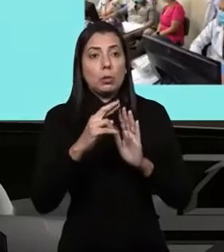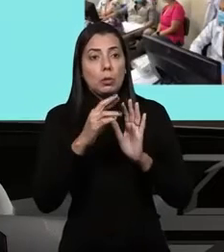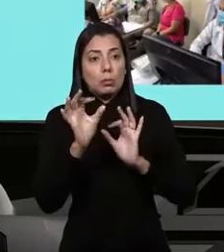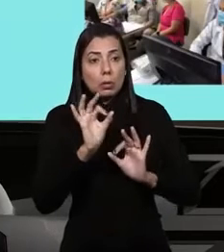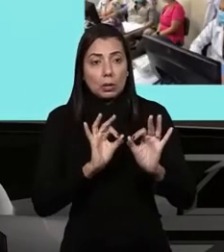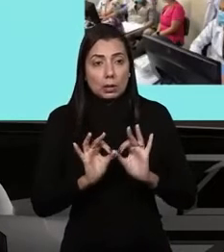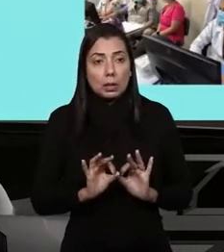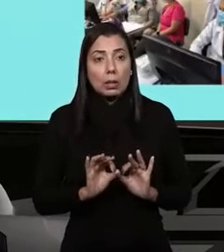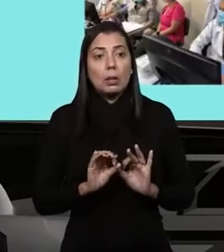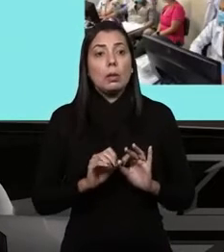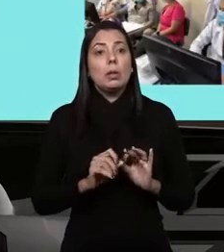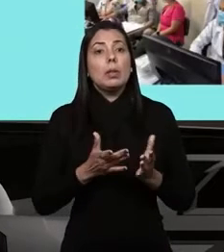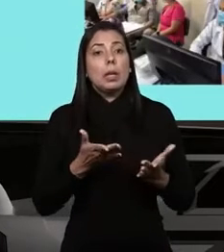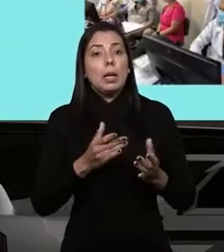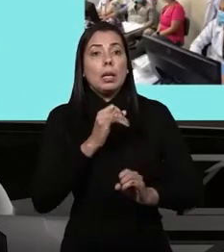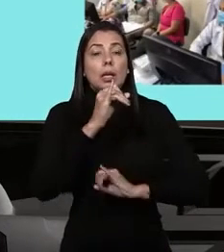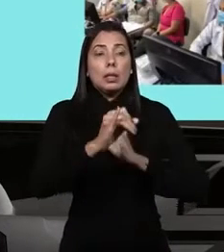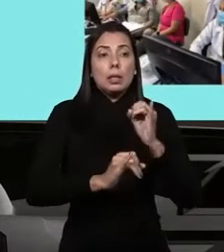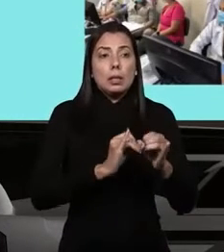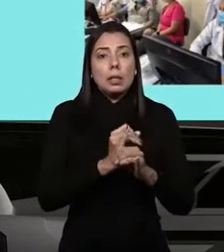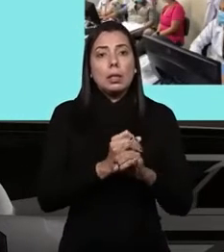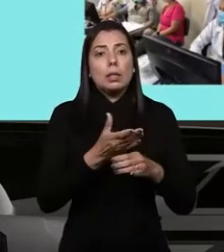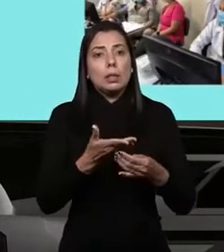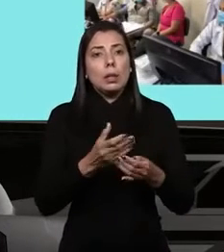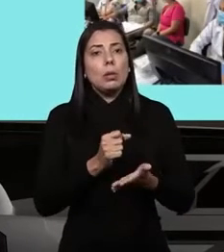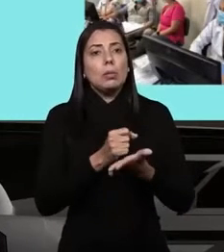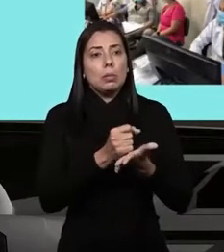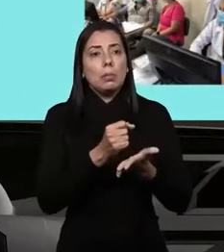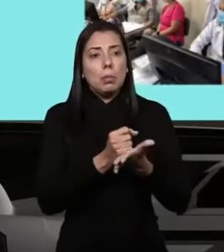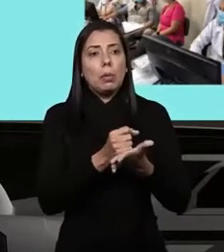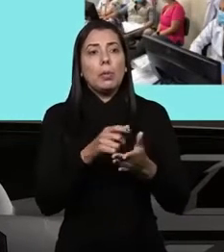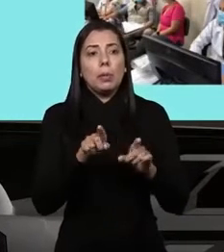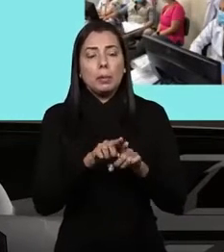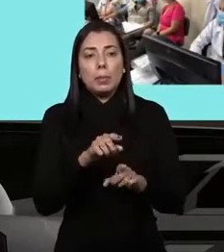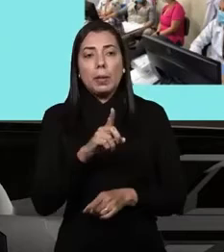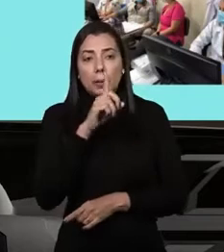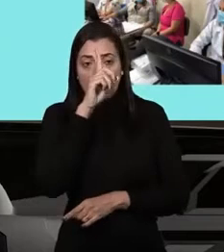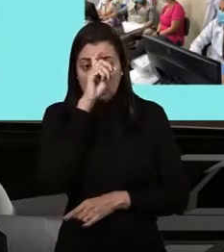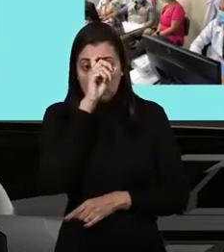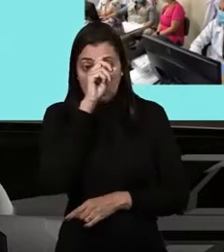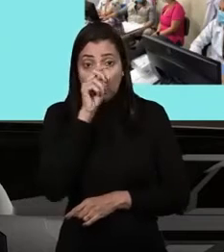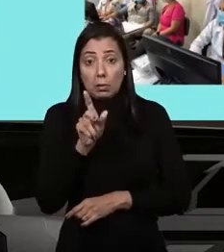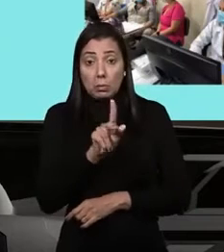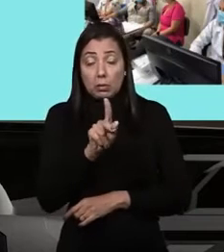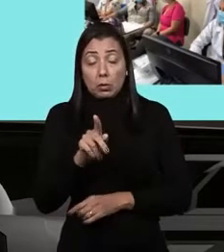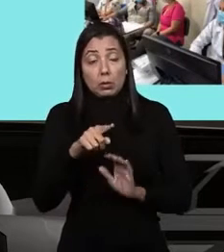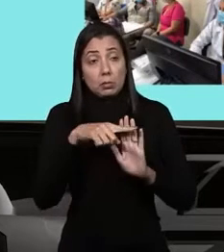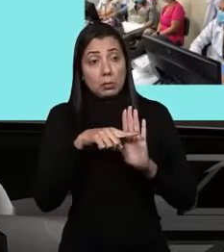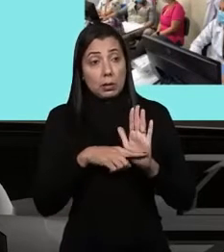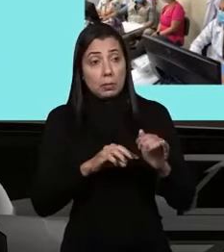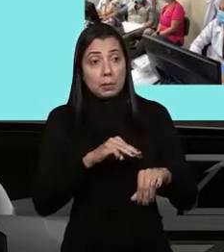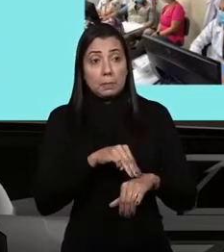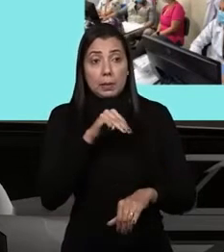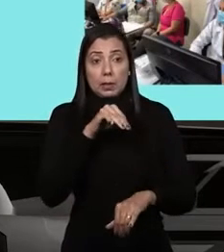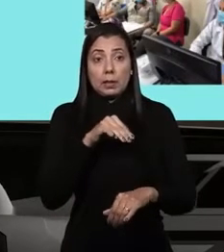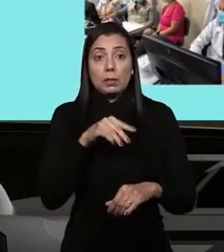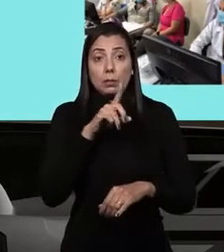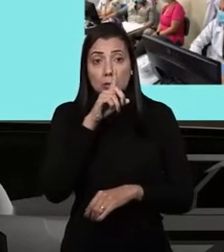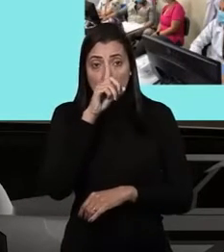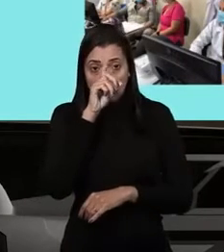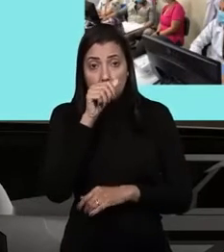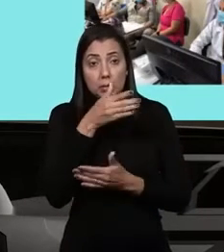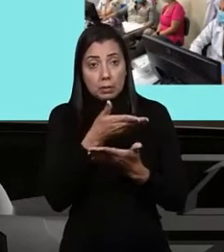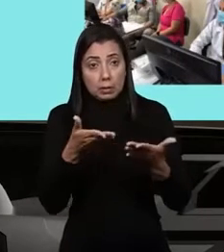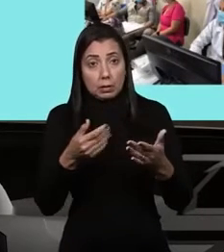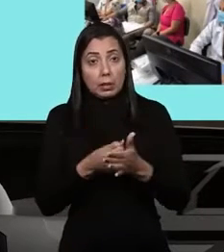pessoal da informática do hospital, a equipe assistencial da Santa Casa e, claro, os professores do programa de mestrado do hospital, que ajudaram a